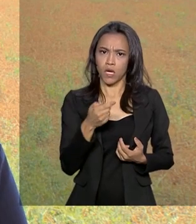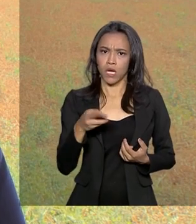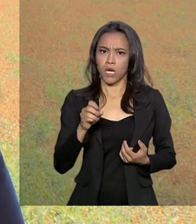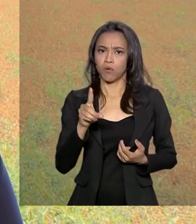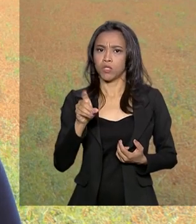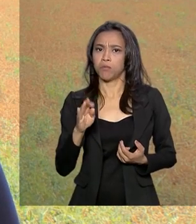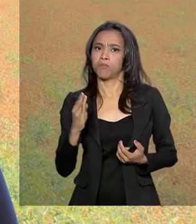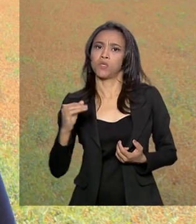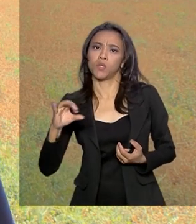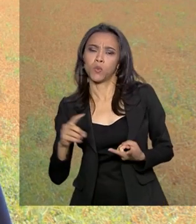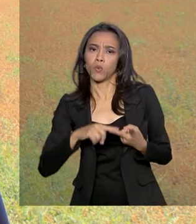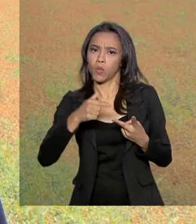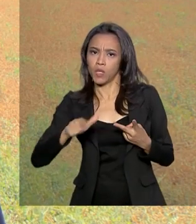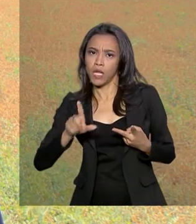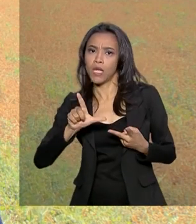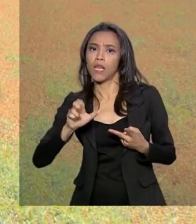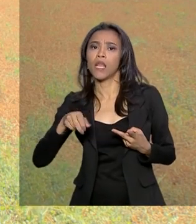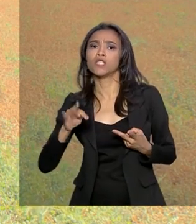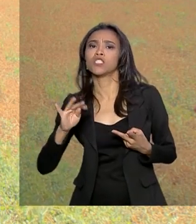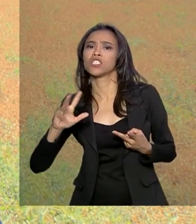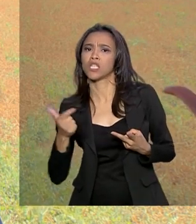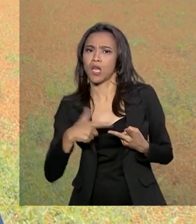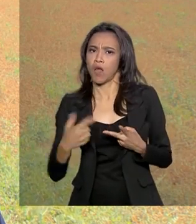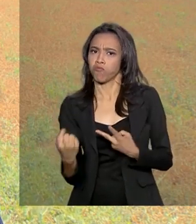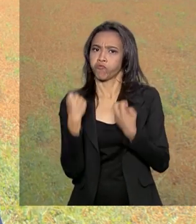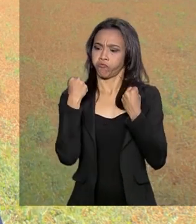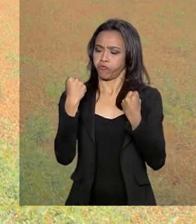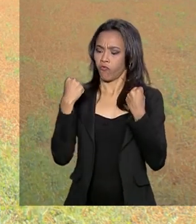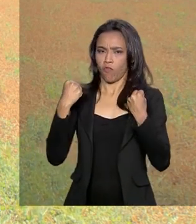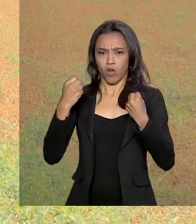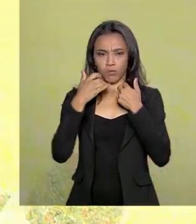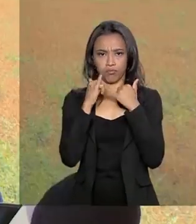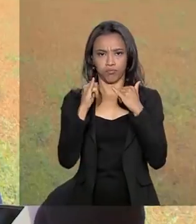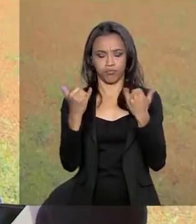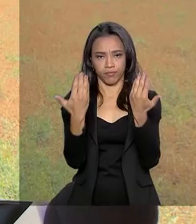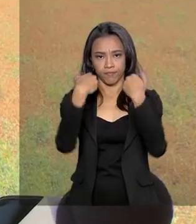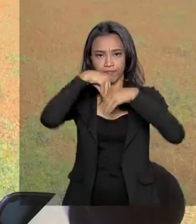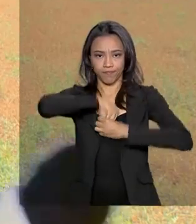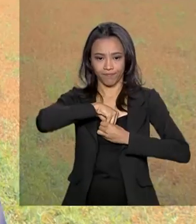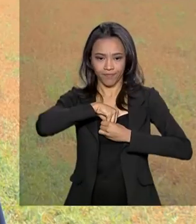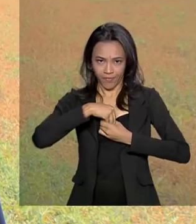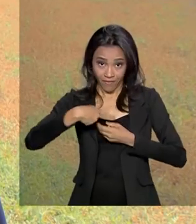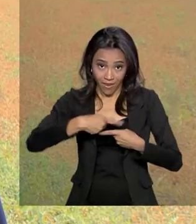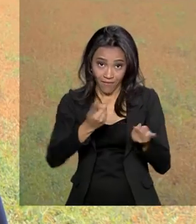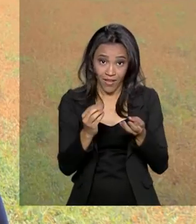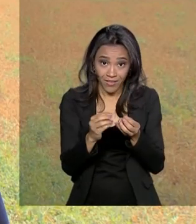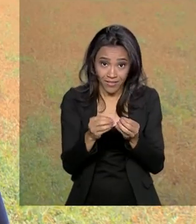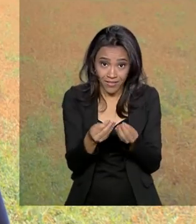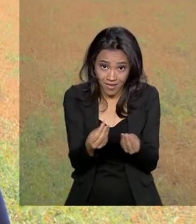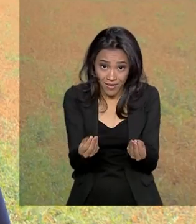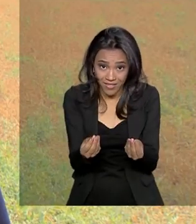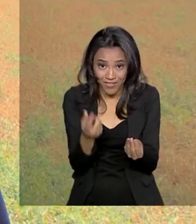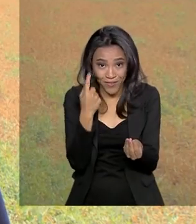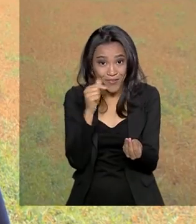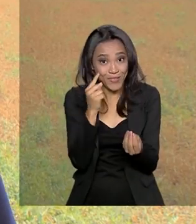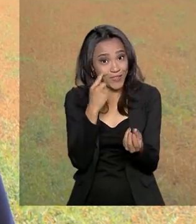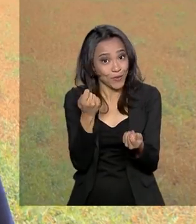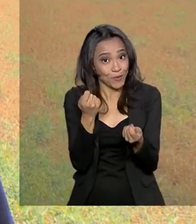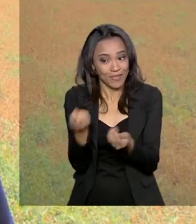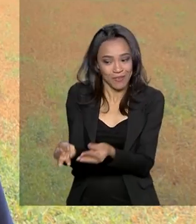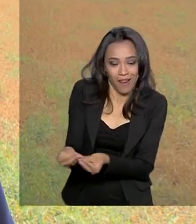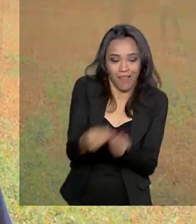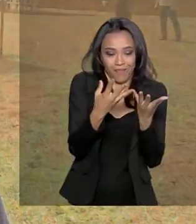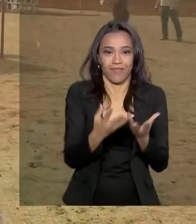muito proteinadas, né? Então, elas dão uma energia muito grande. Vai levar semente hoje? Vou ver se eu consigo uma sementinha aí.